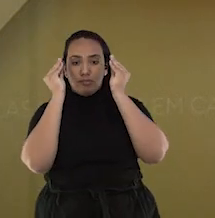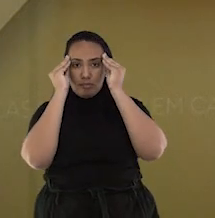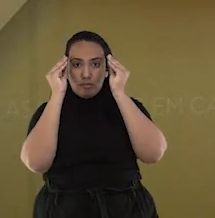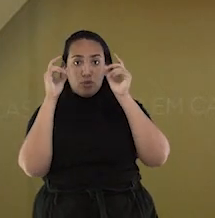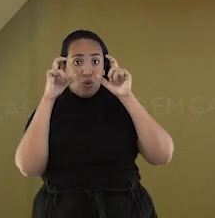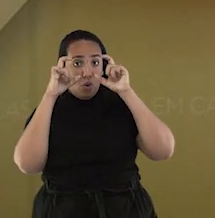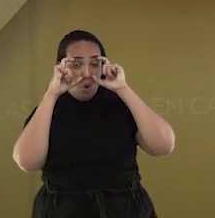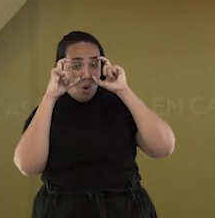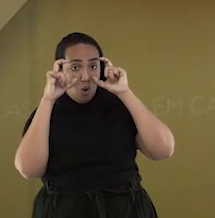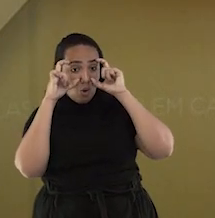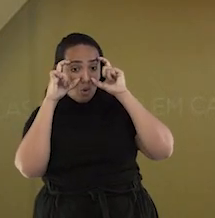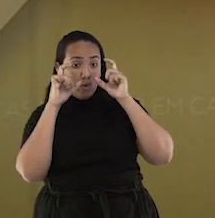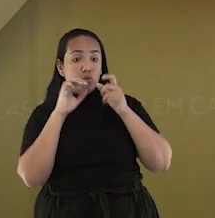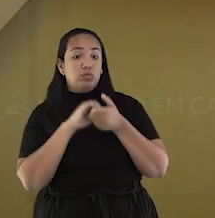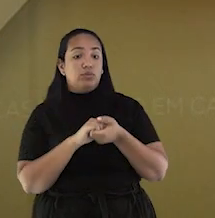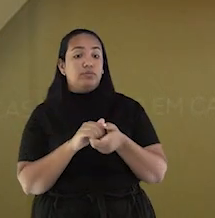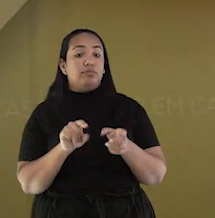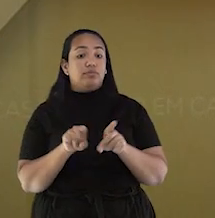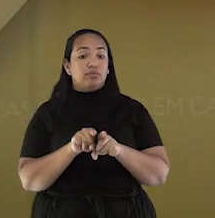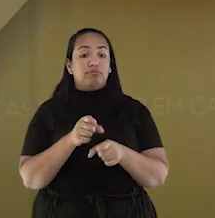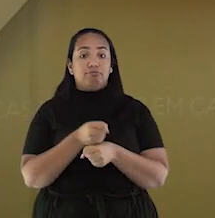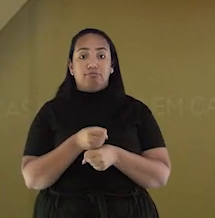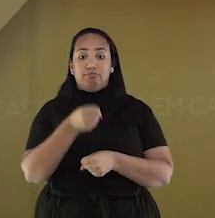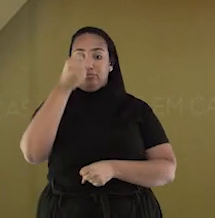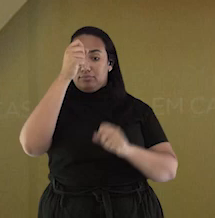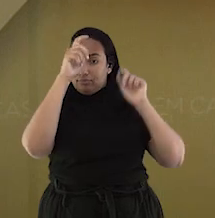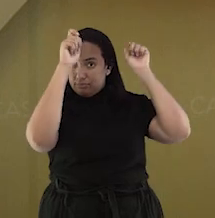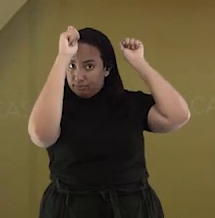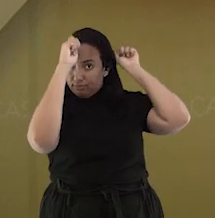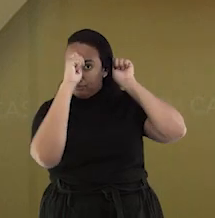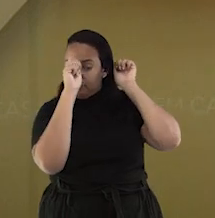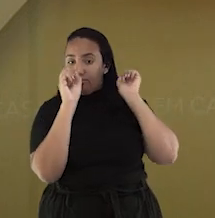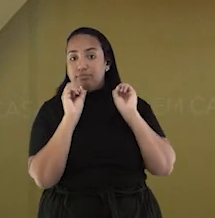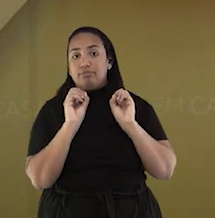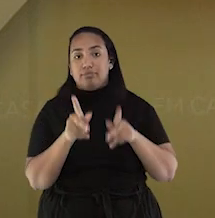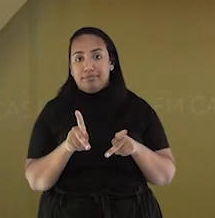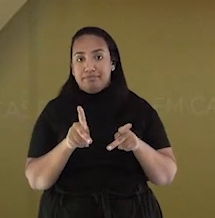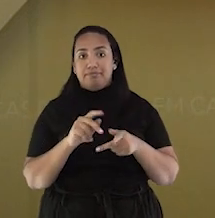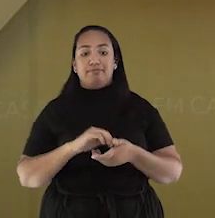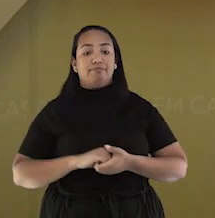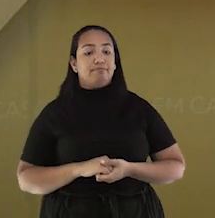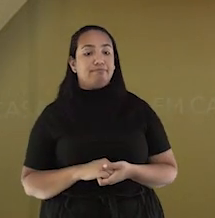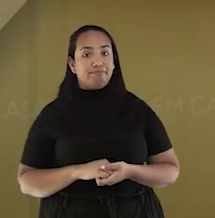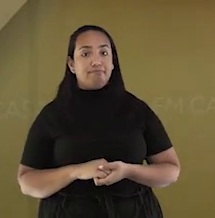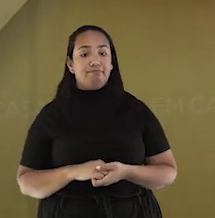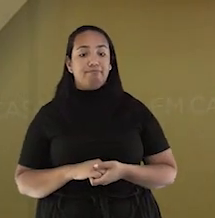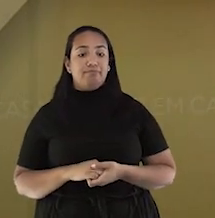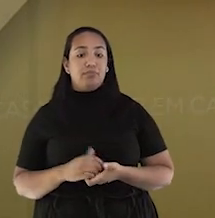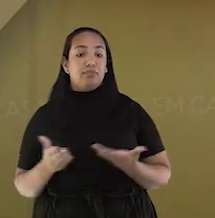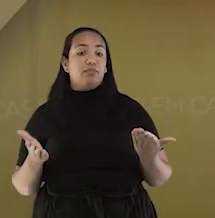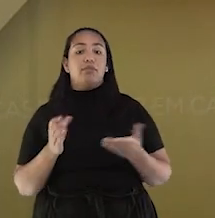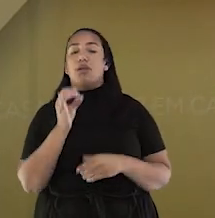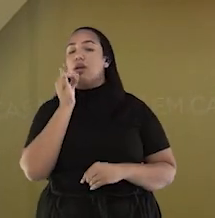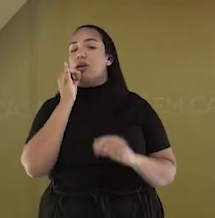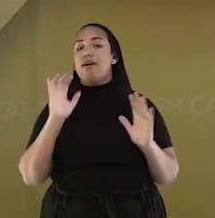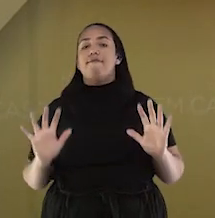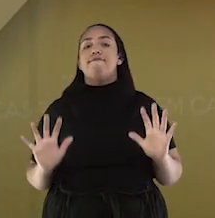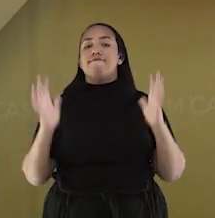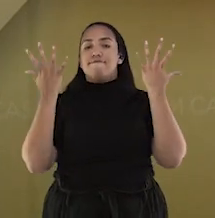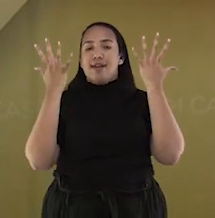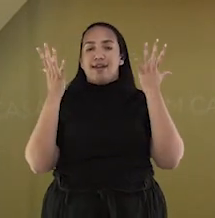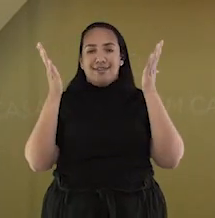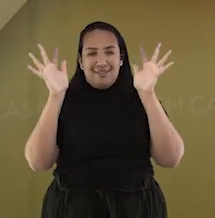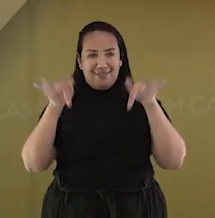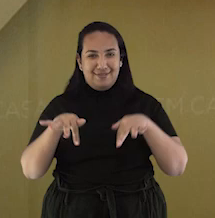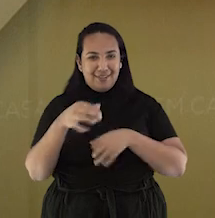óculos de sol, sombrinha e boné, ok? E as festas de final de ano? Sempre tem